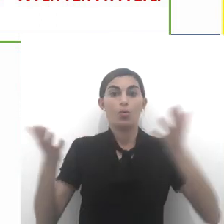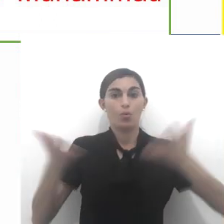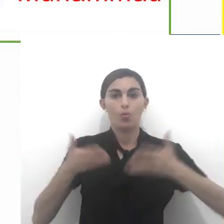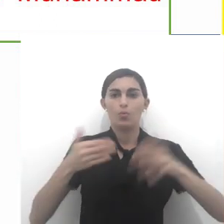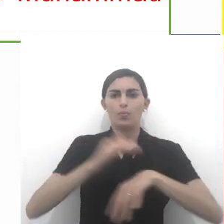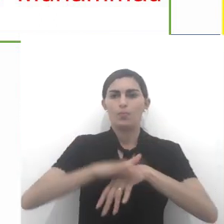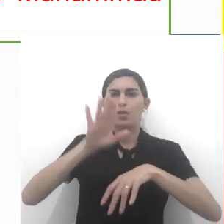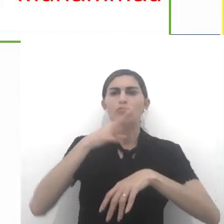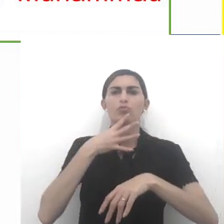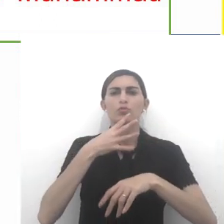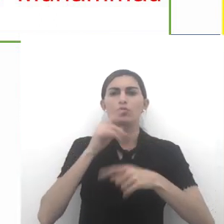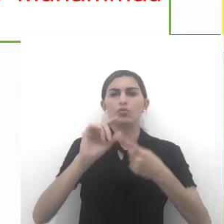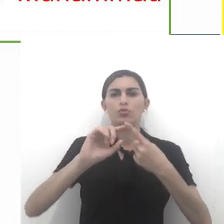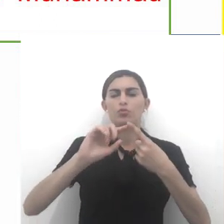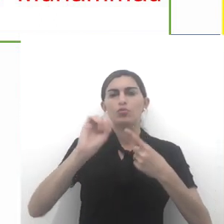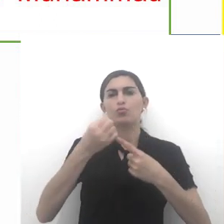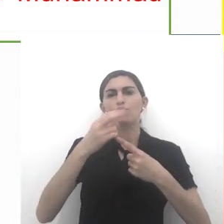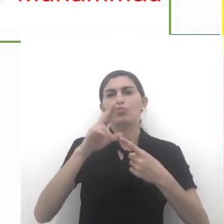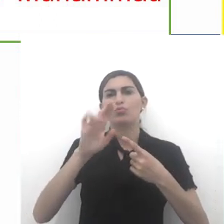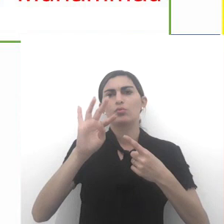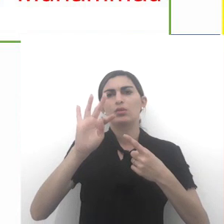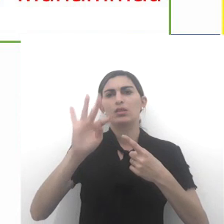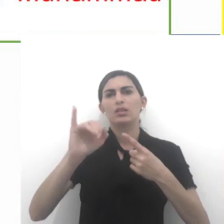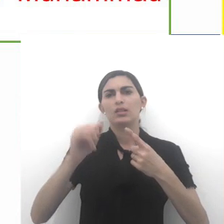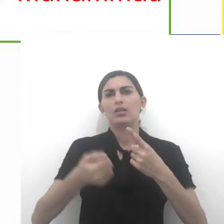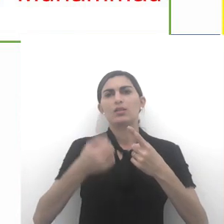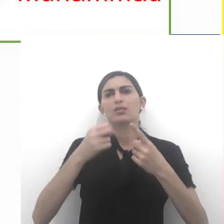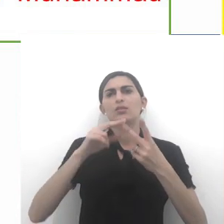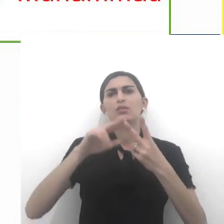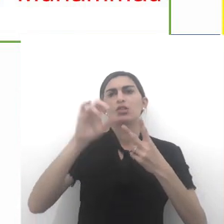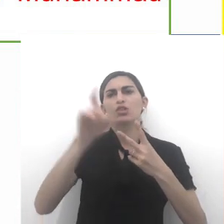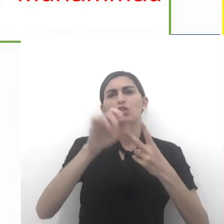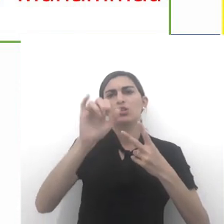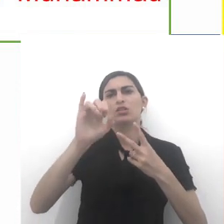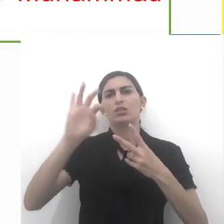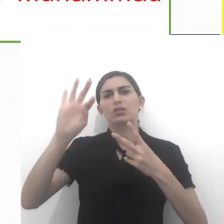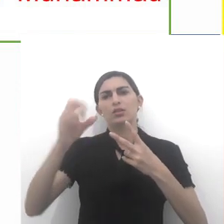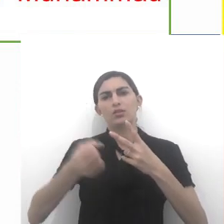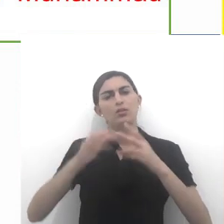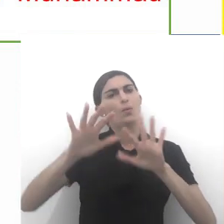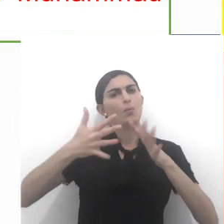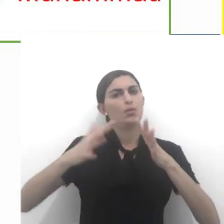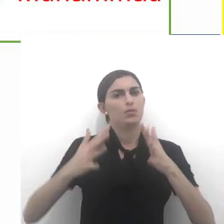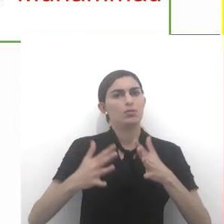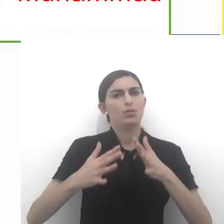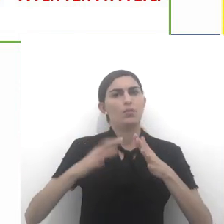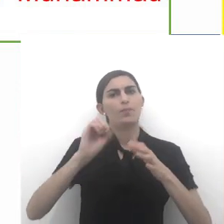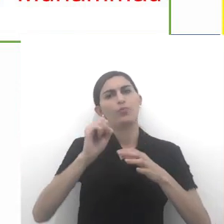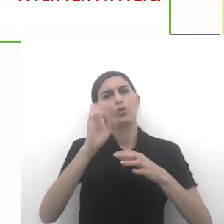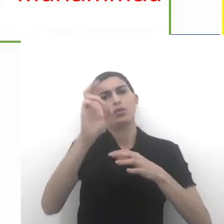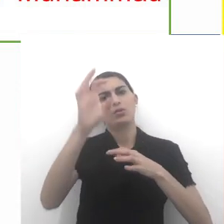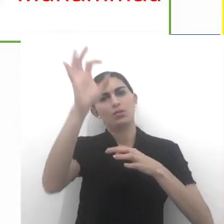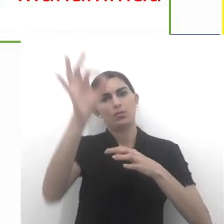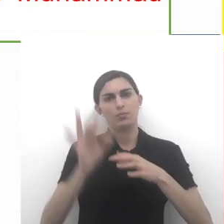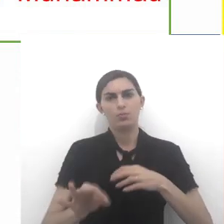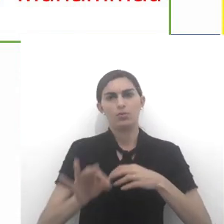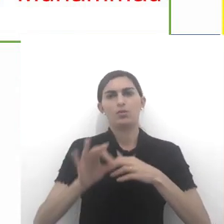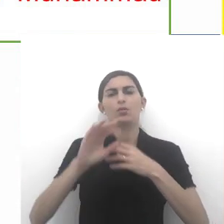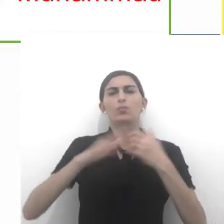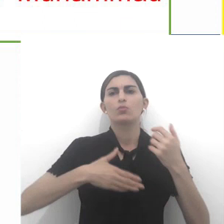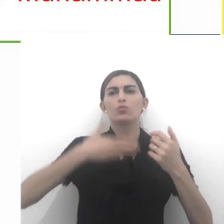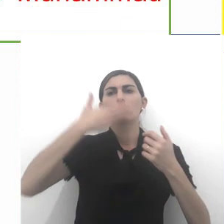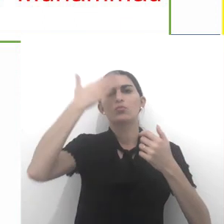Hoje, os mais conhecidos são sunitas e xiítas. Aproximadamente, 85